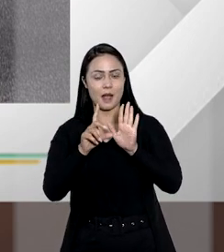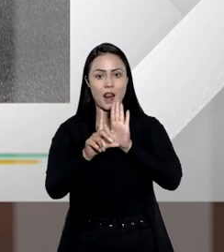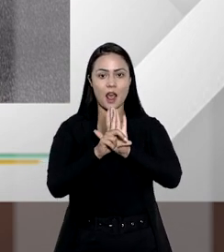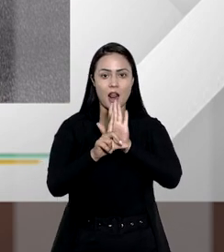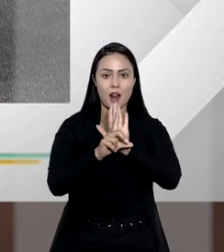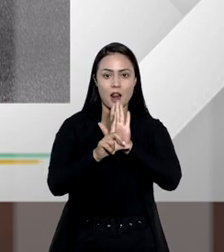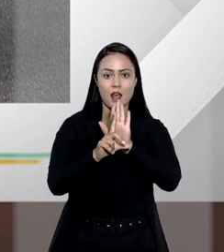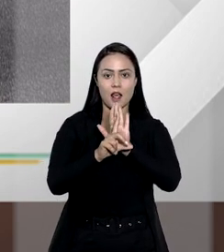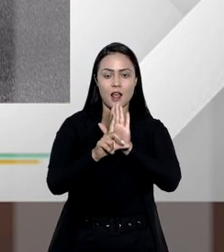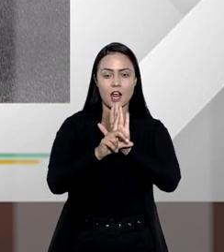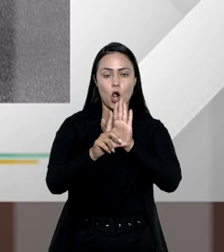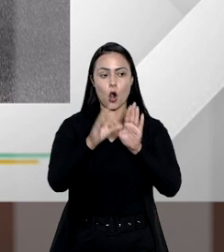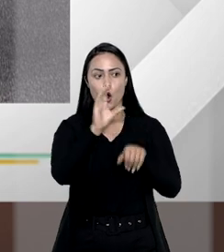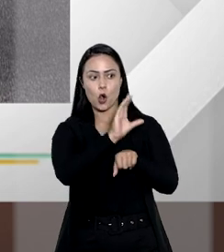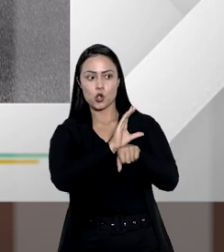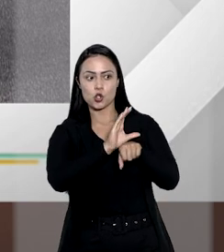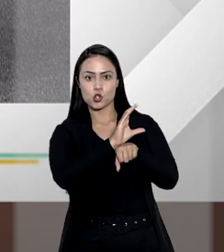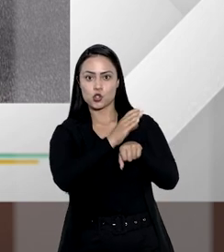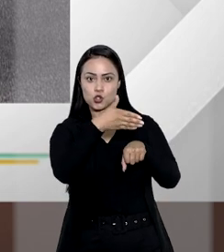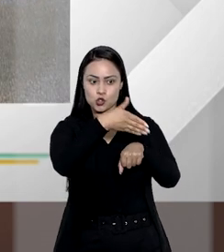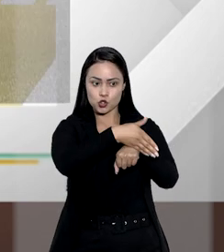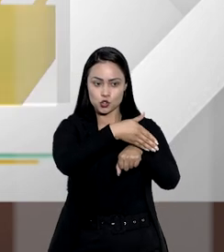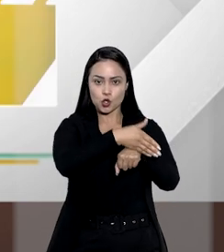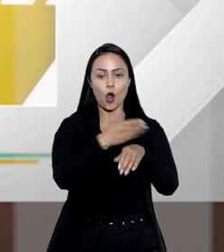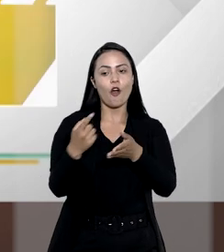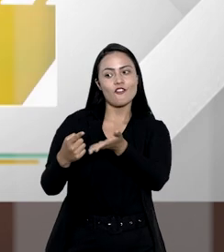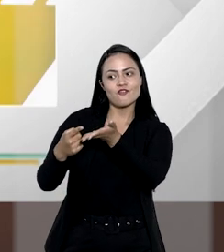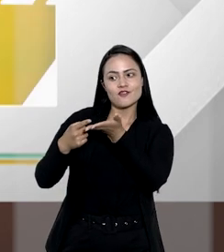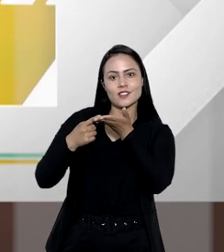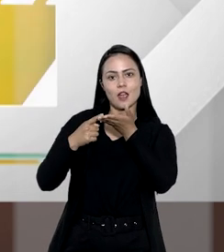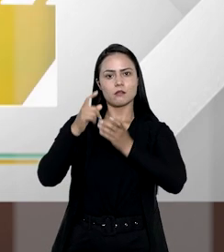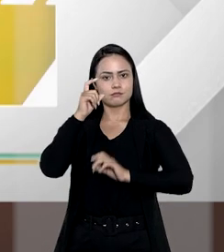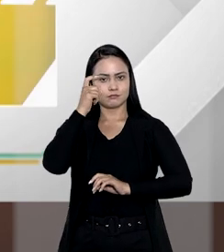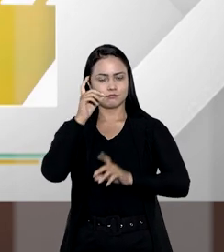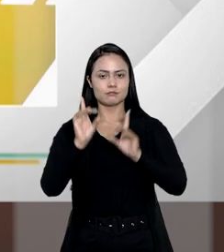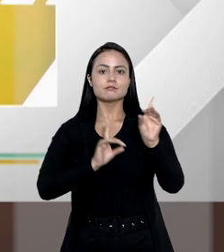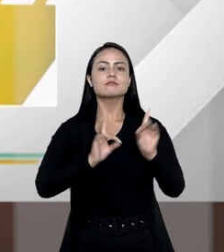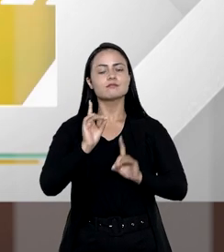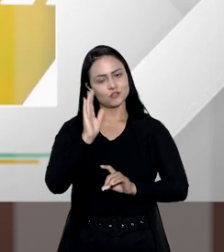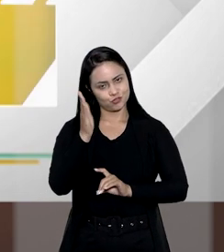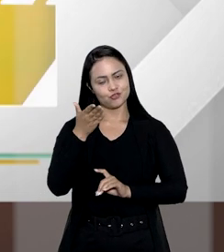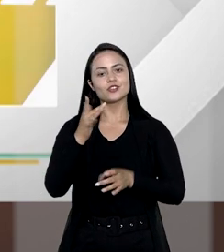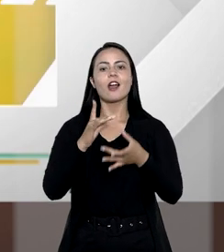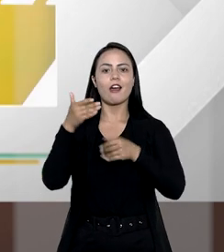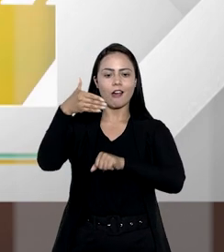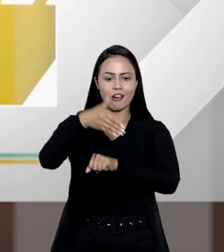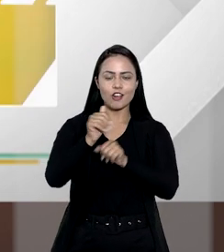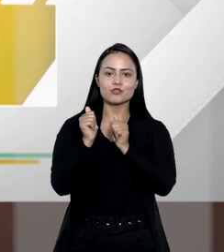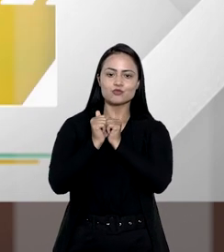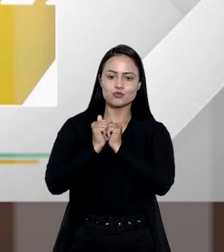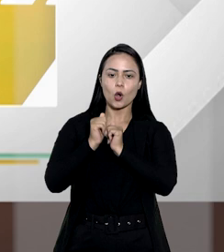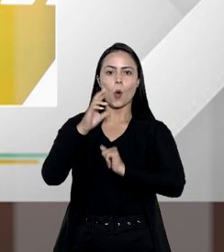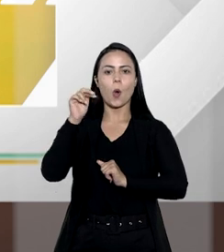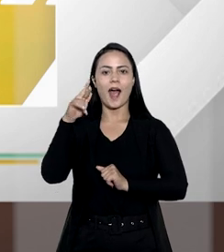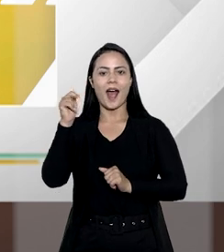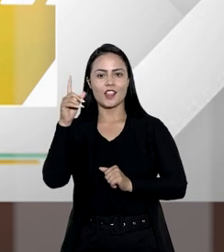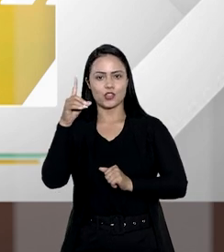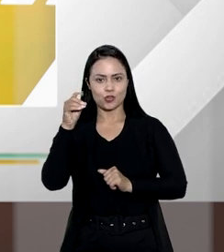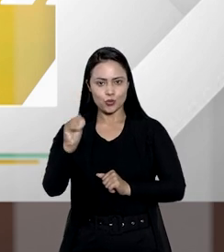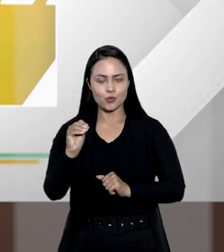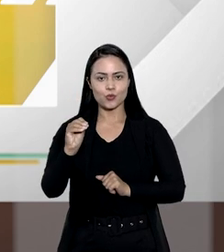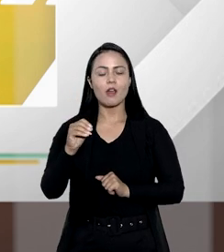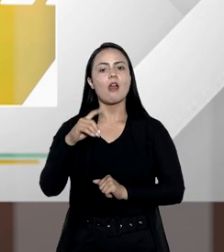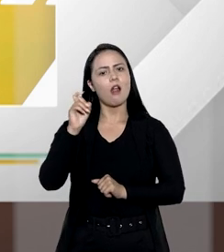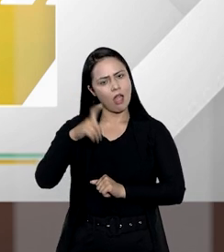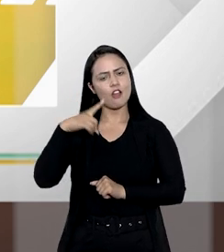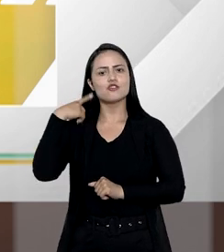a legislação infraconstitucional. E os convidados para esse interessante debate já estão aqui conosco. Conrado Paulino da